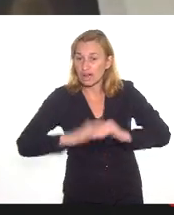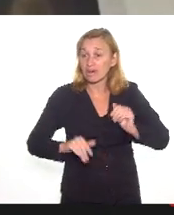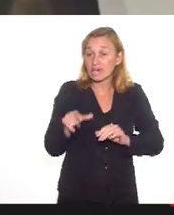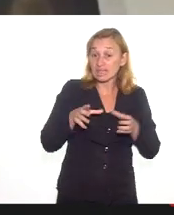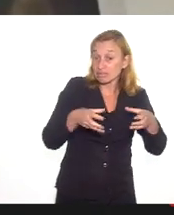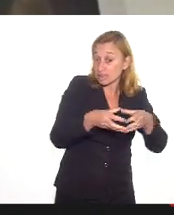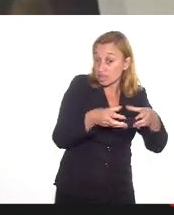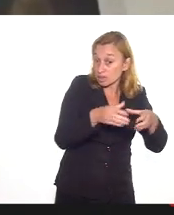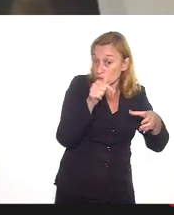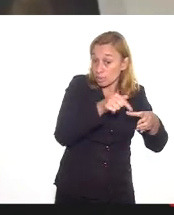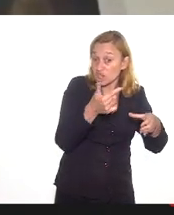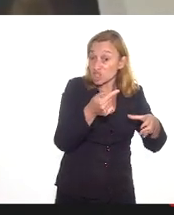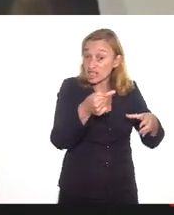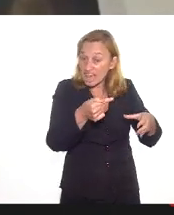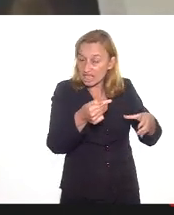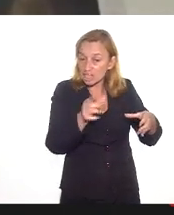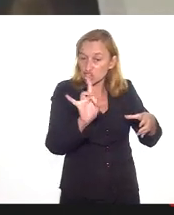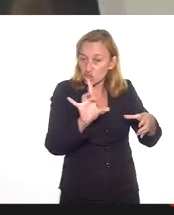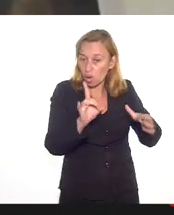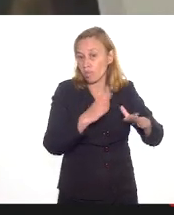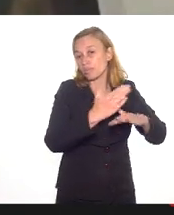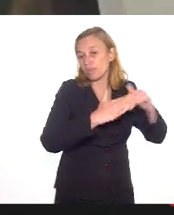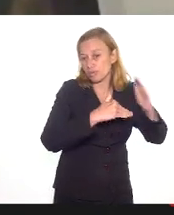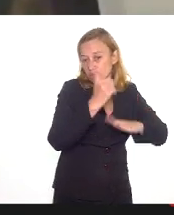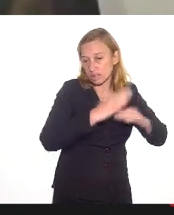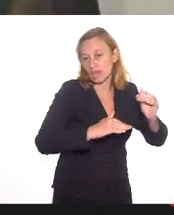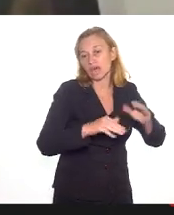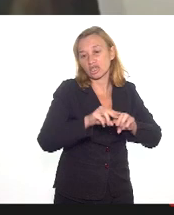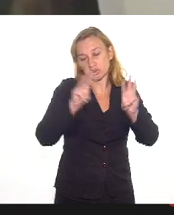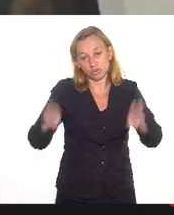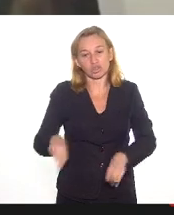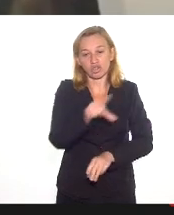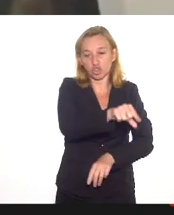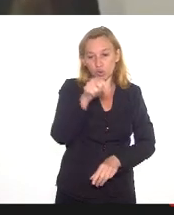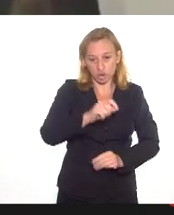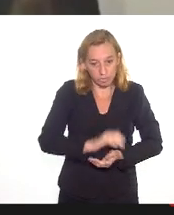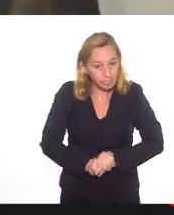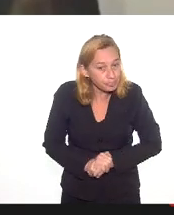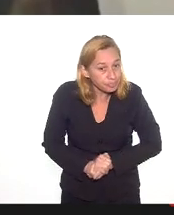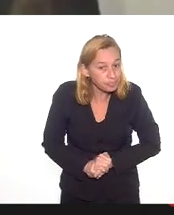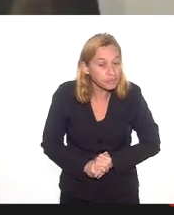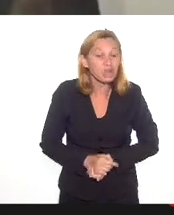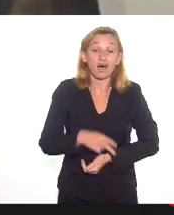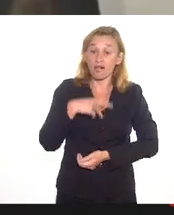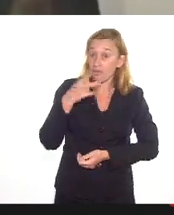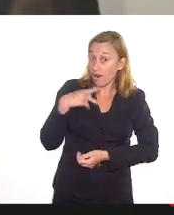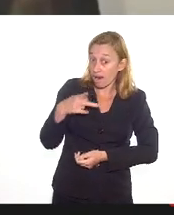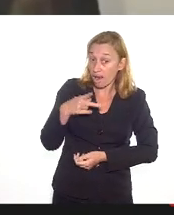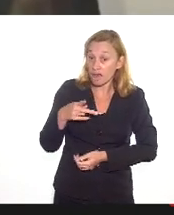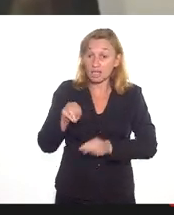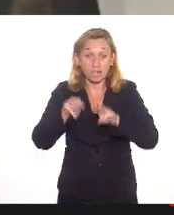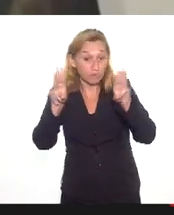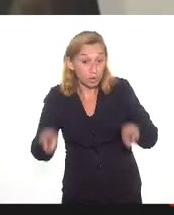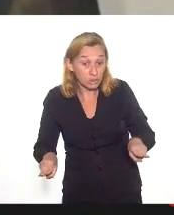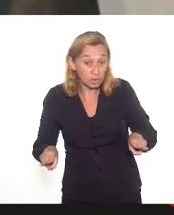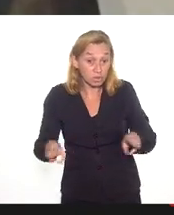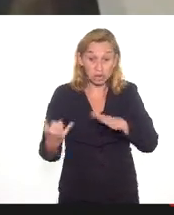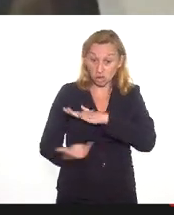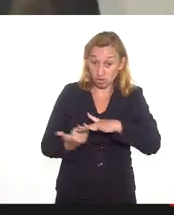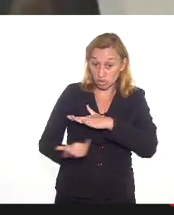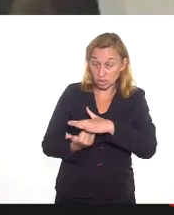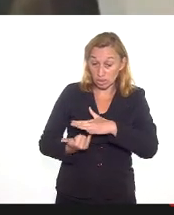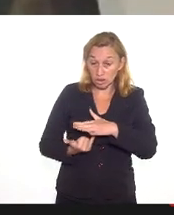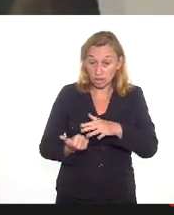categoria, apenas sete profissionais de museus foram selecionados. Costumo dizer que museus são instituições